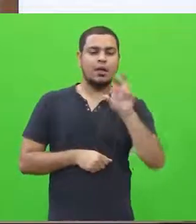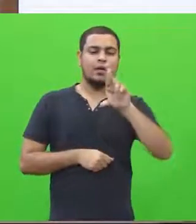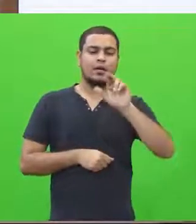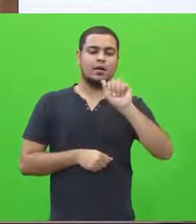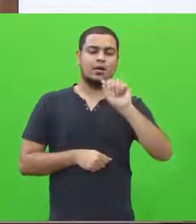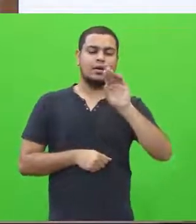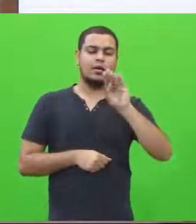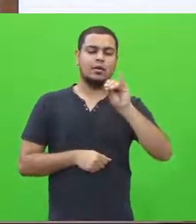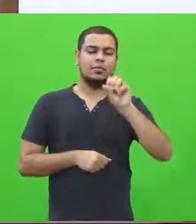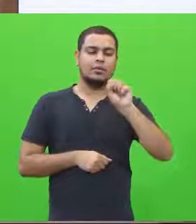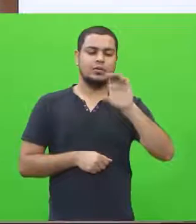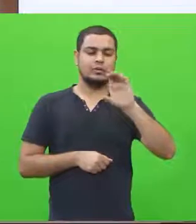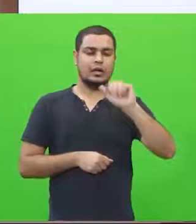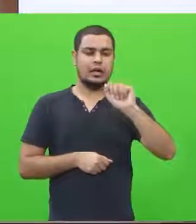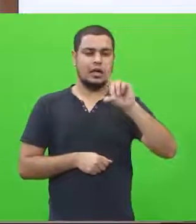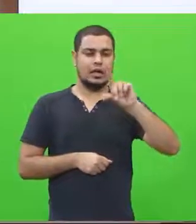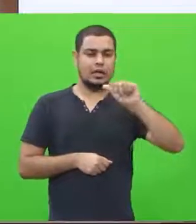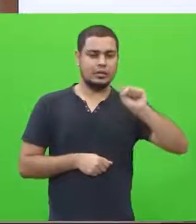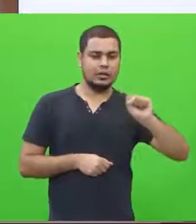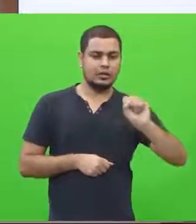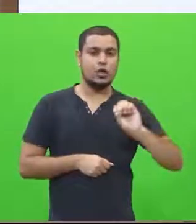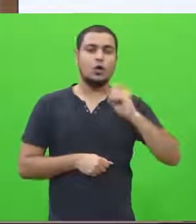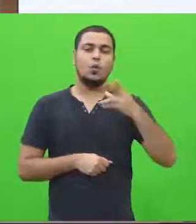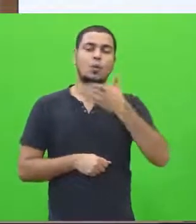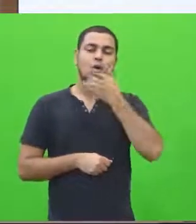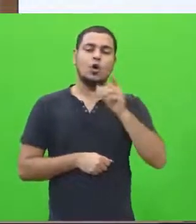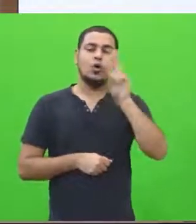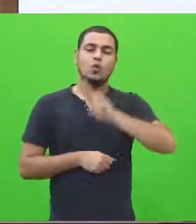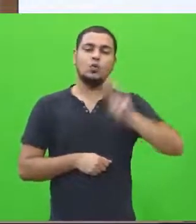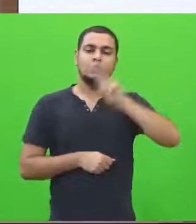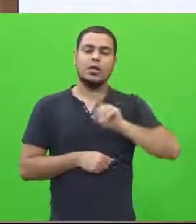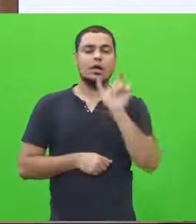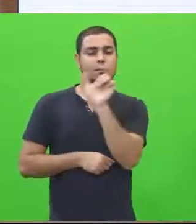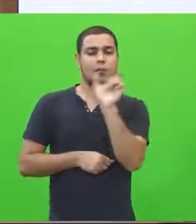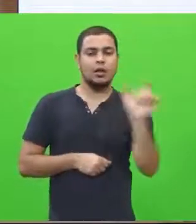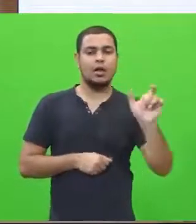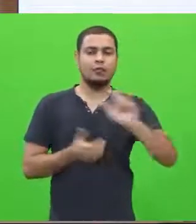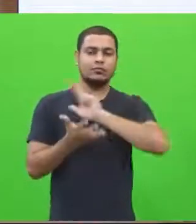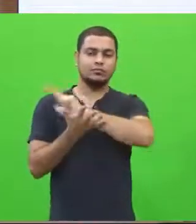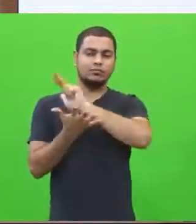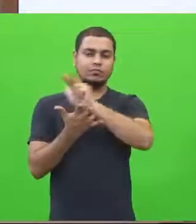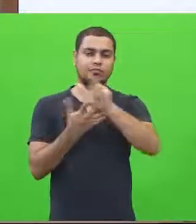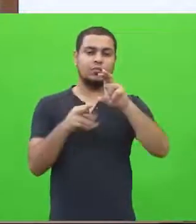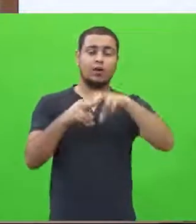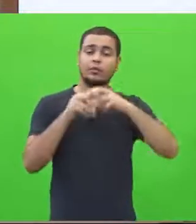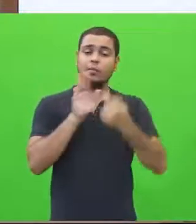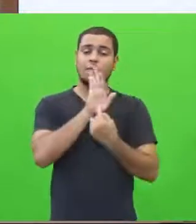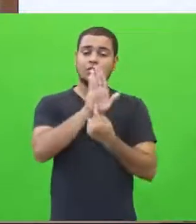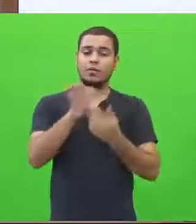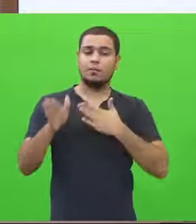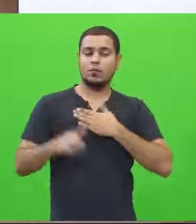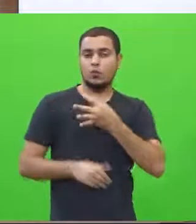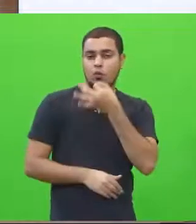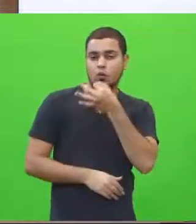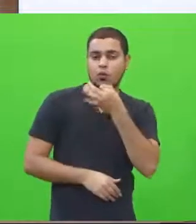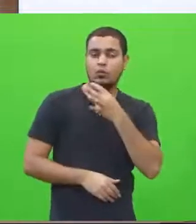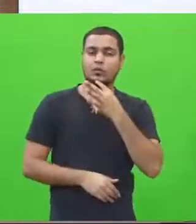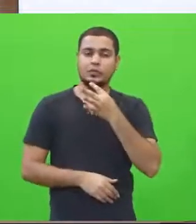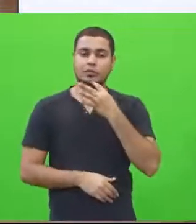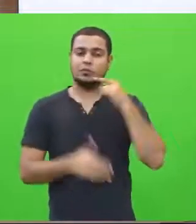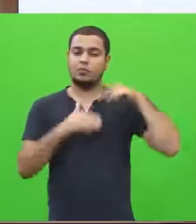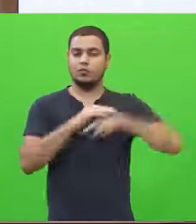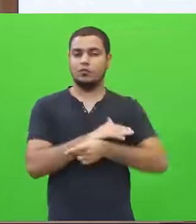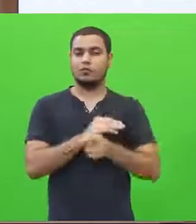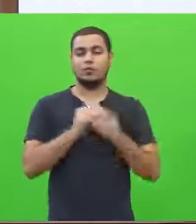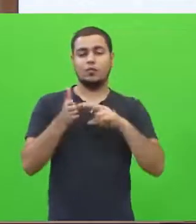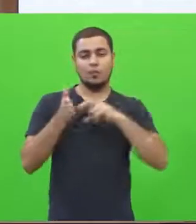ou é mais interessante você trabalhar com palavras variadas para você mostrar o teu conhecimento de mundo, o teu